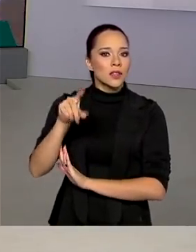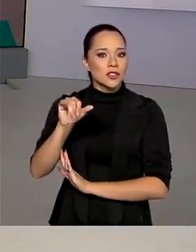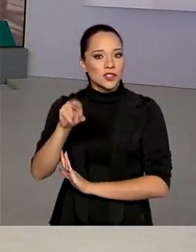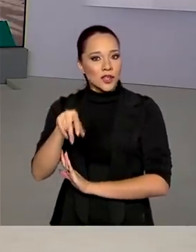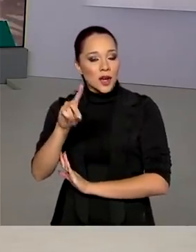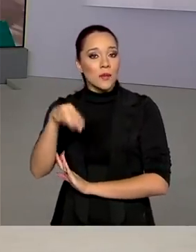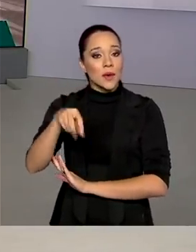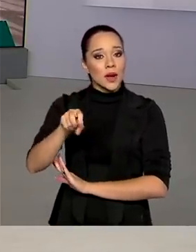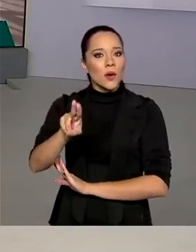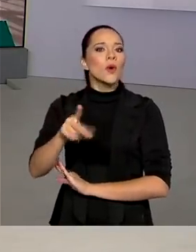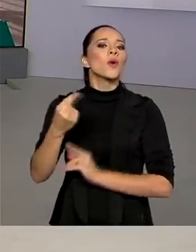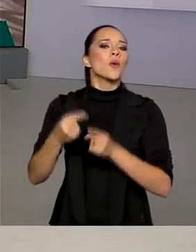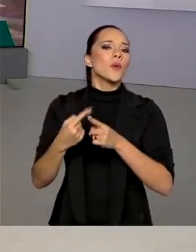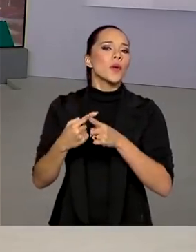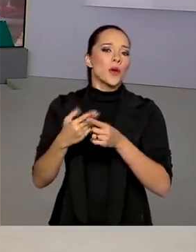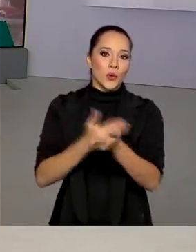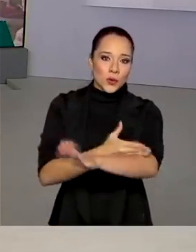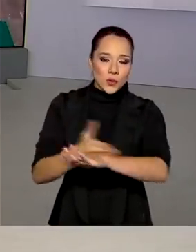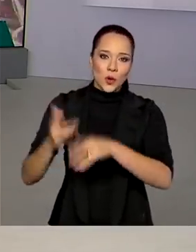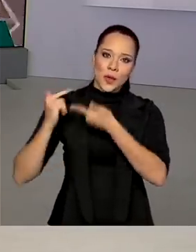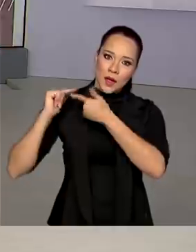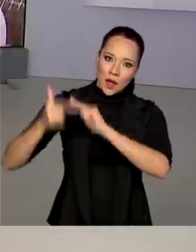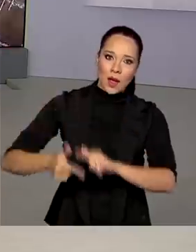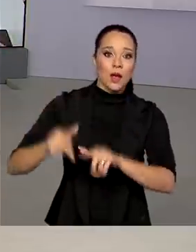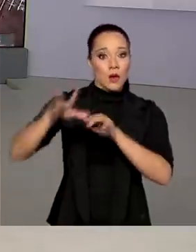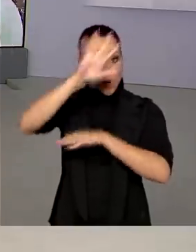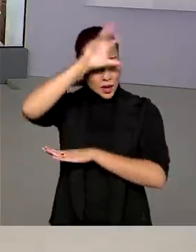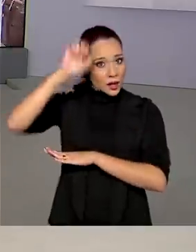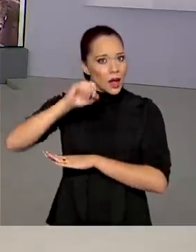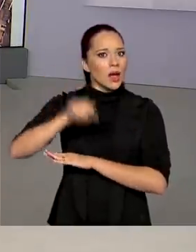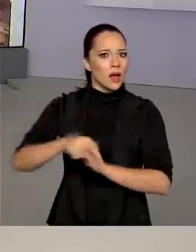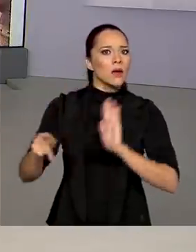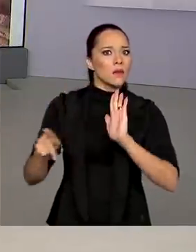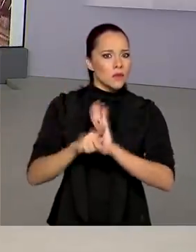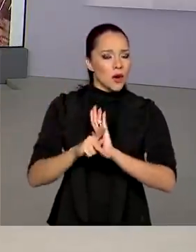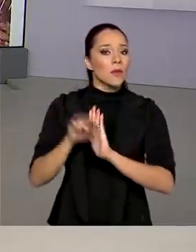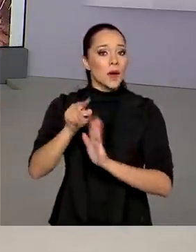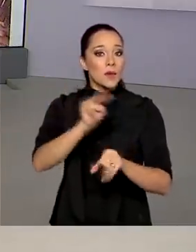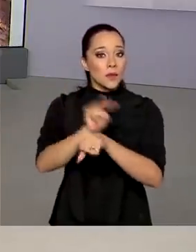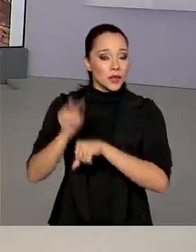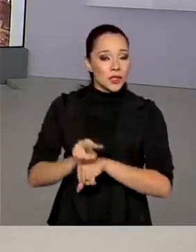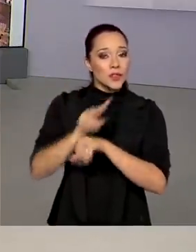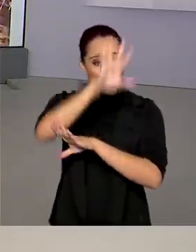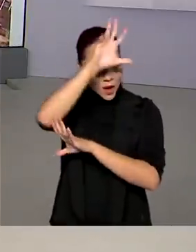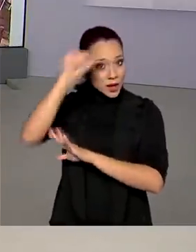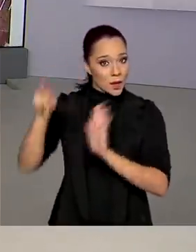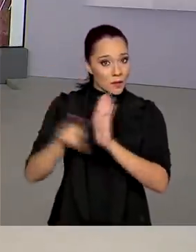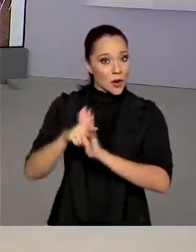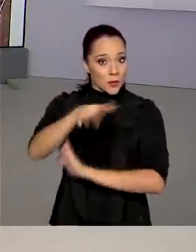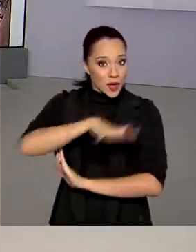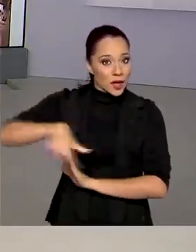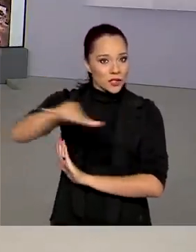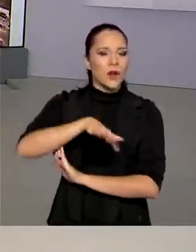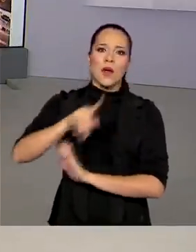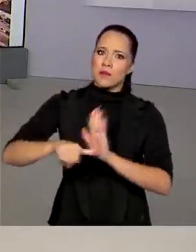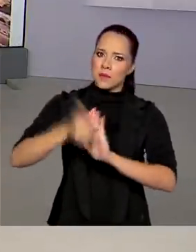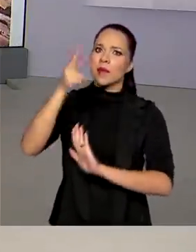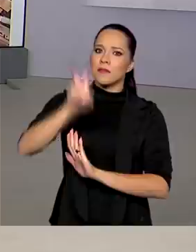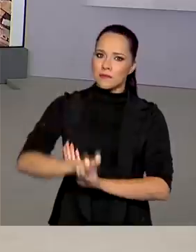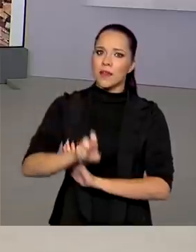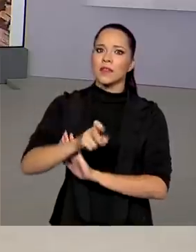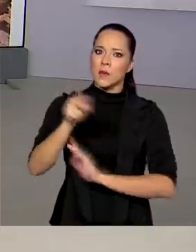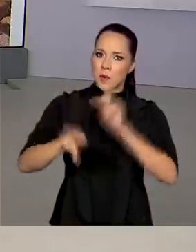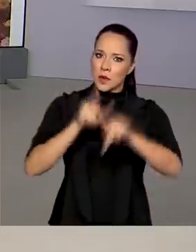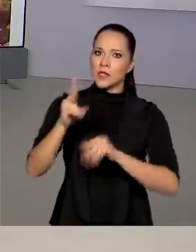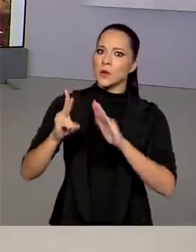tradição no cultivo do Guaraná. A região passa a ser denominada de origem para proteger o Guaraná nativo. Esta é a primeira vez que